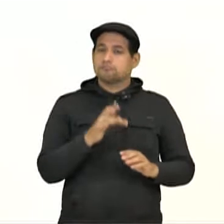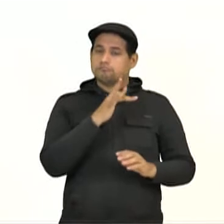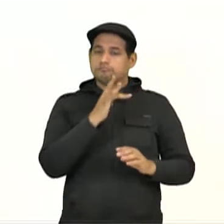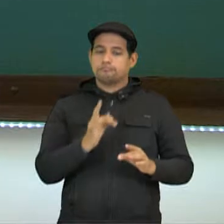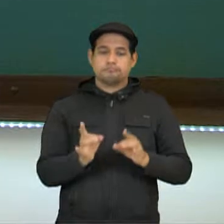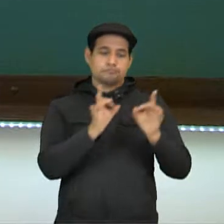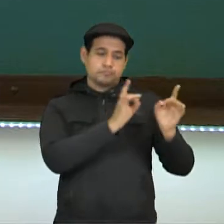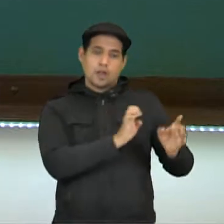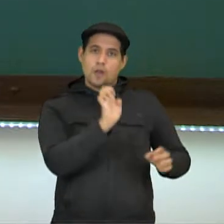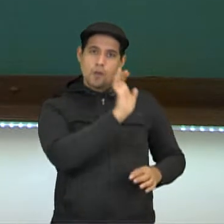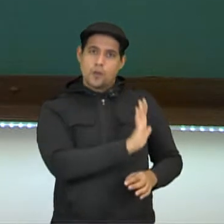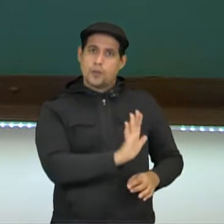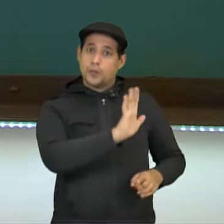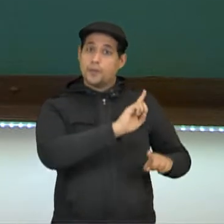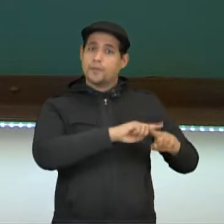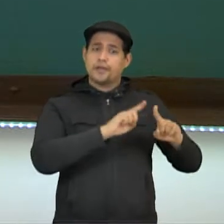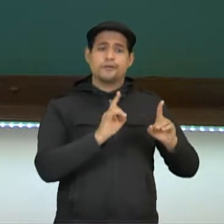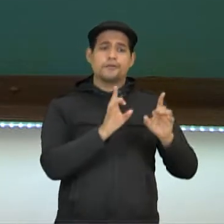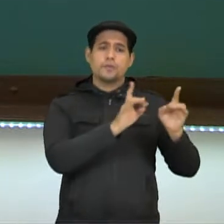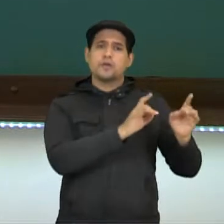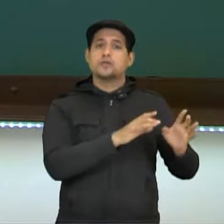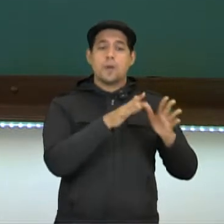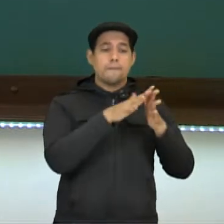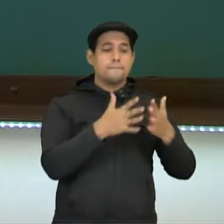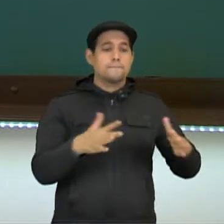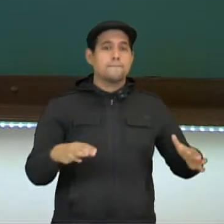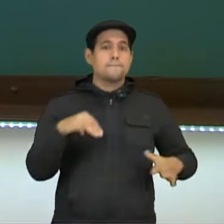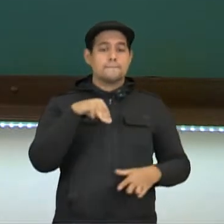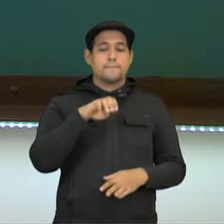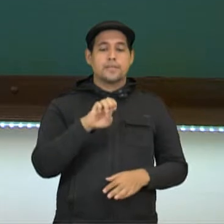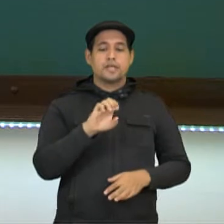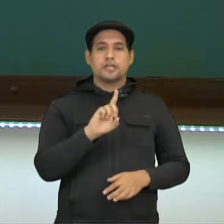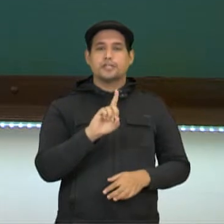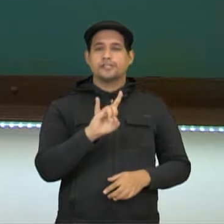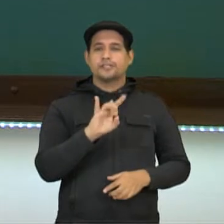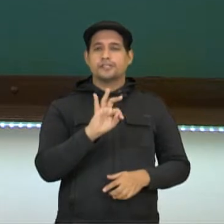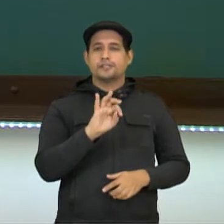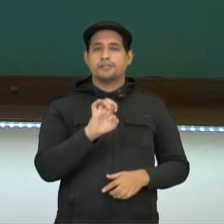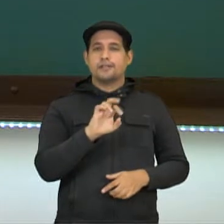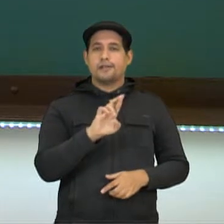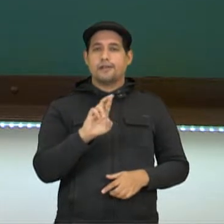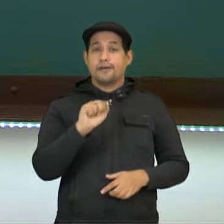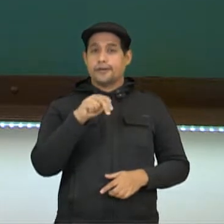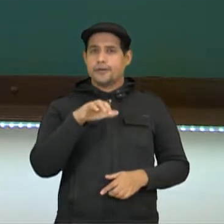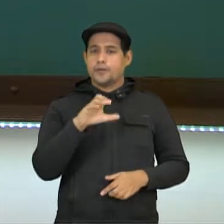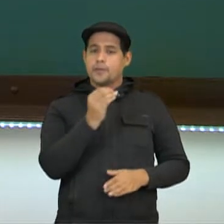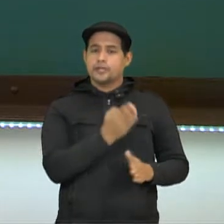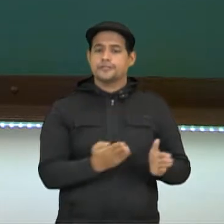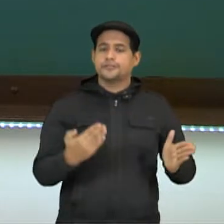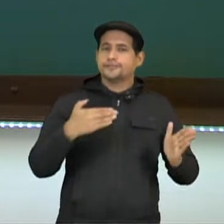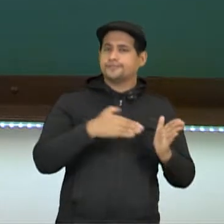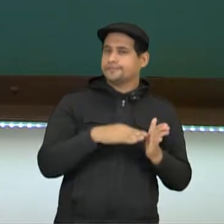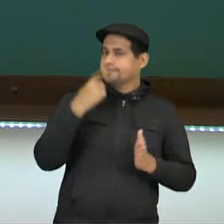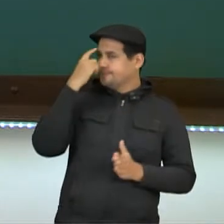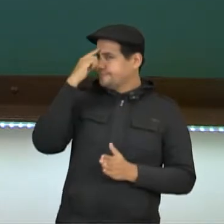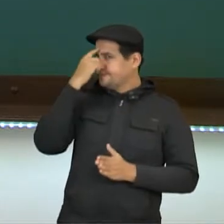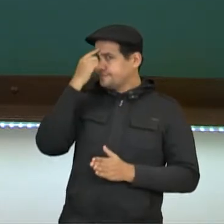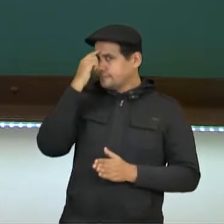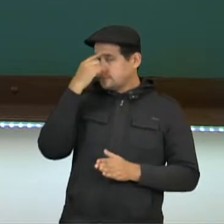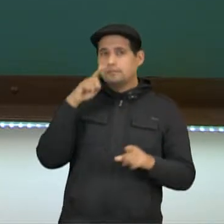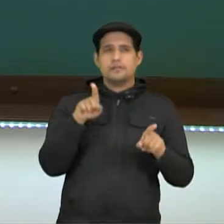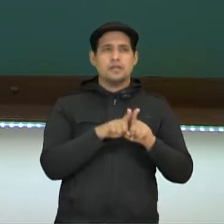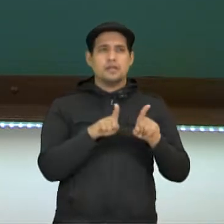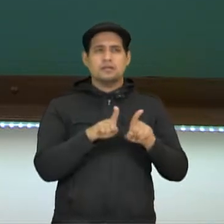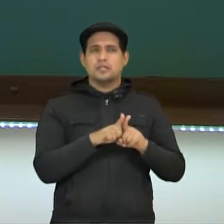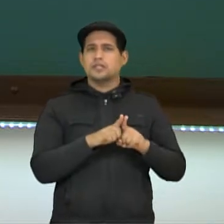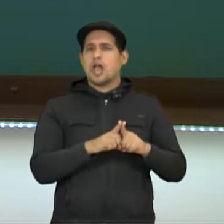continente europeu. Então aqui o comércio era feito através do mar Mediterrâneo, para aí chegar até as Índias, alcançar então, e